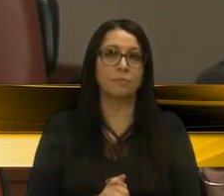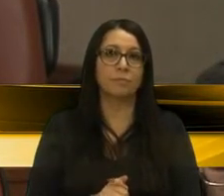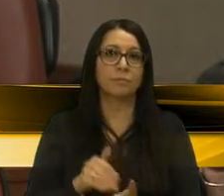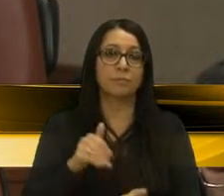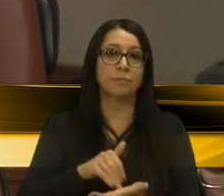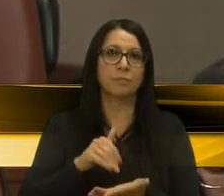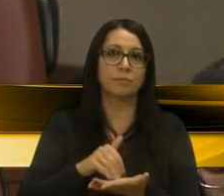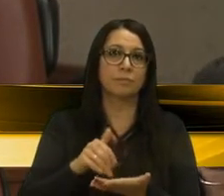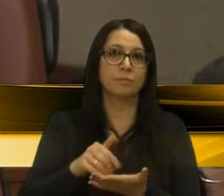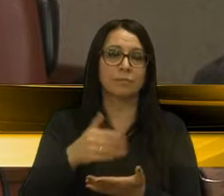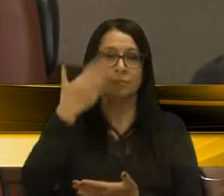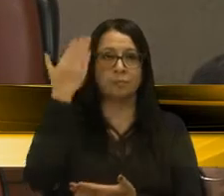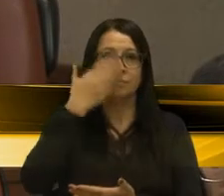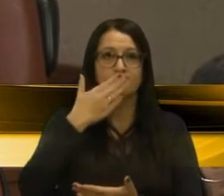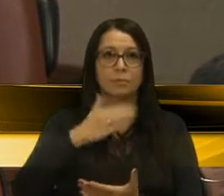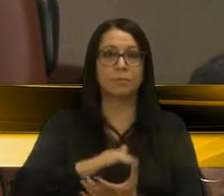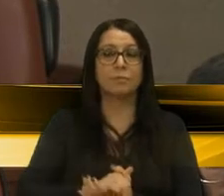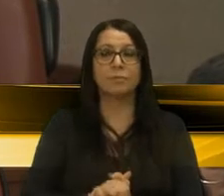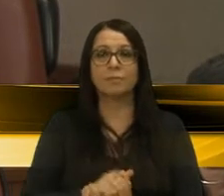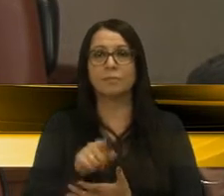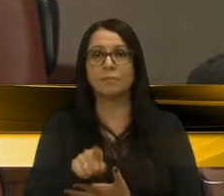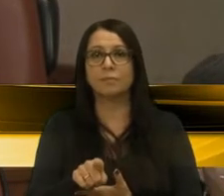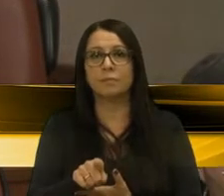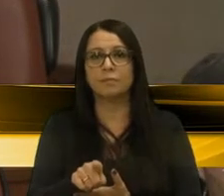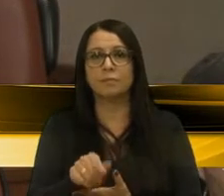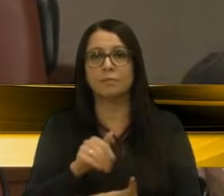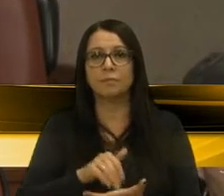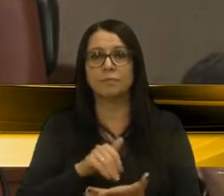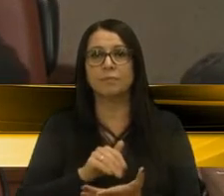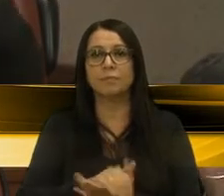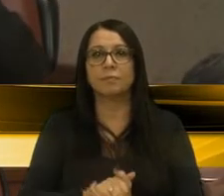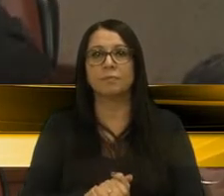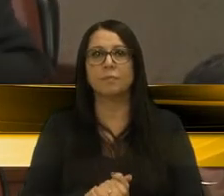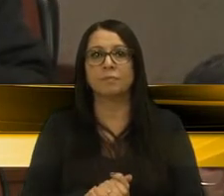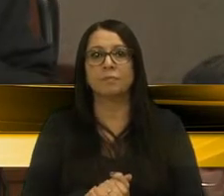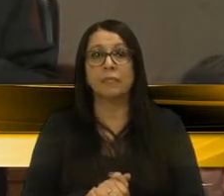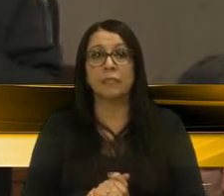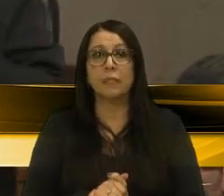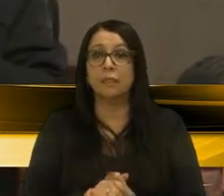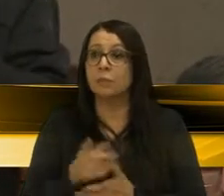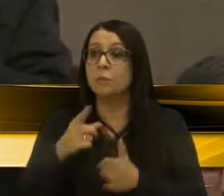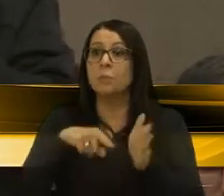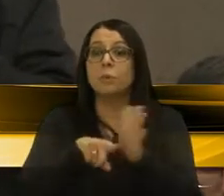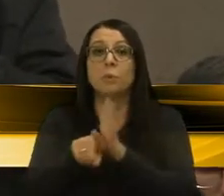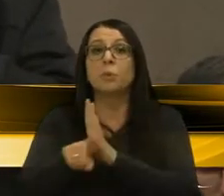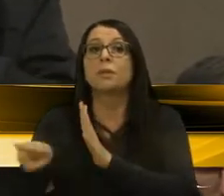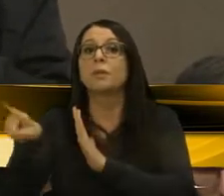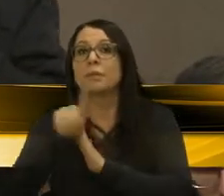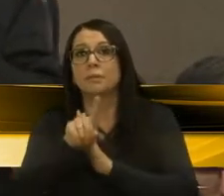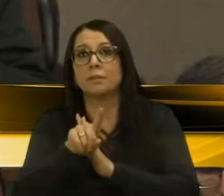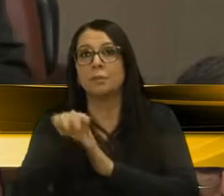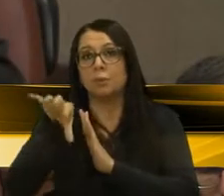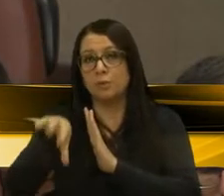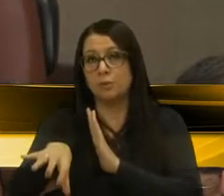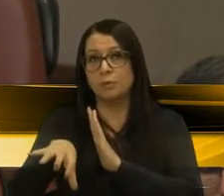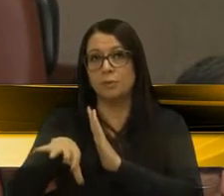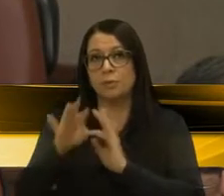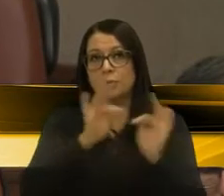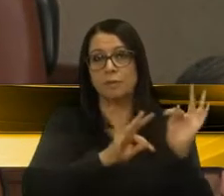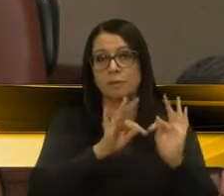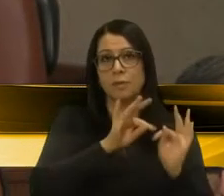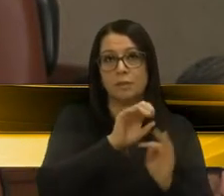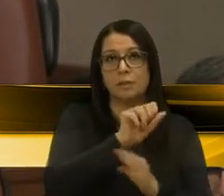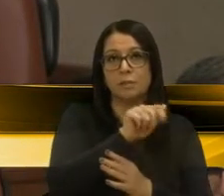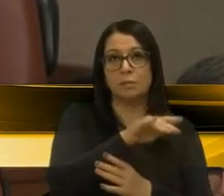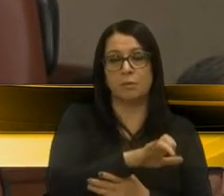que são constatados. E mesmo esses níveis mínimos, vereadora Paula, eles eram questionados pelo setor de tratamento do